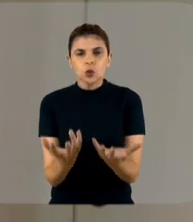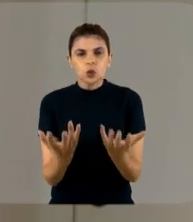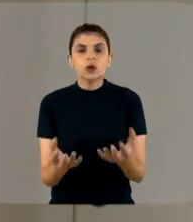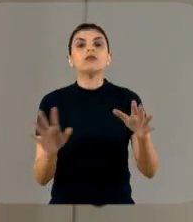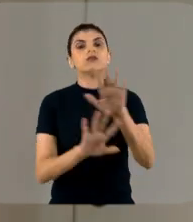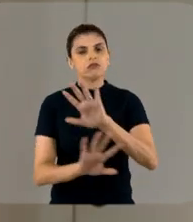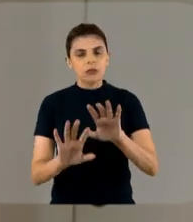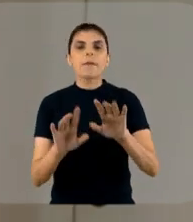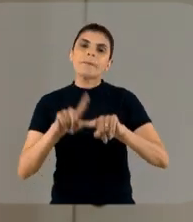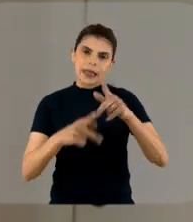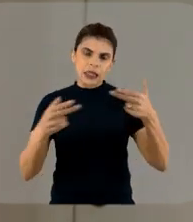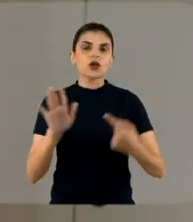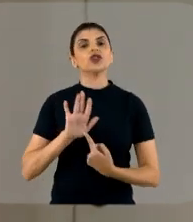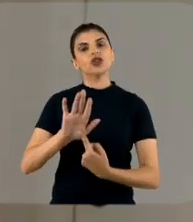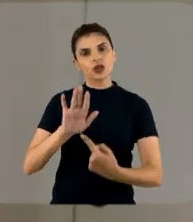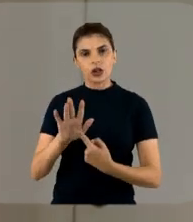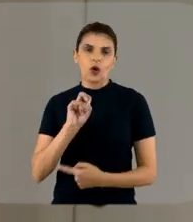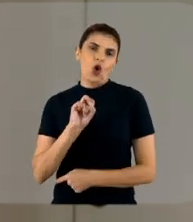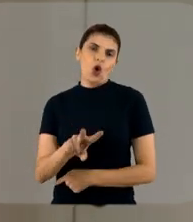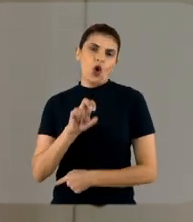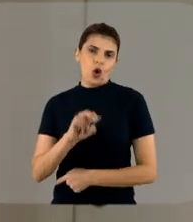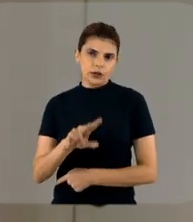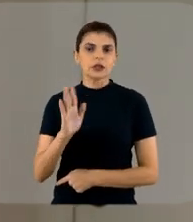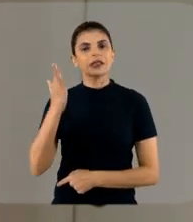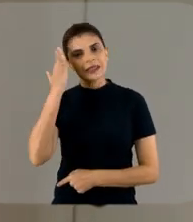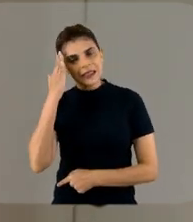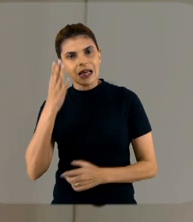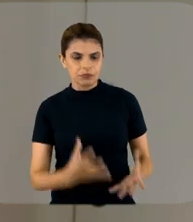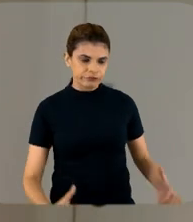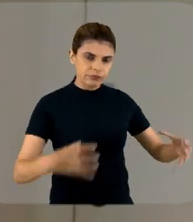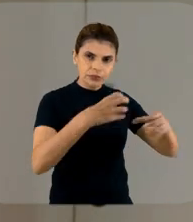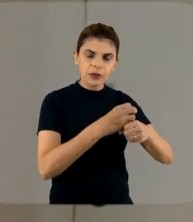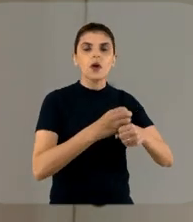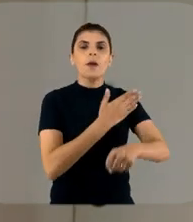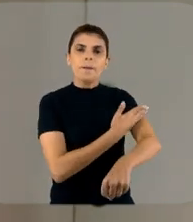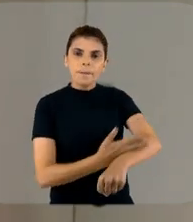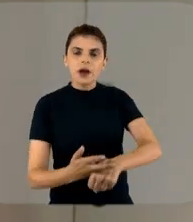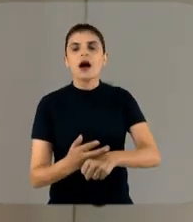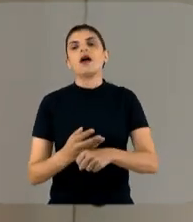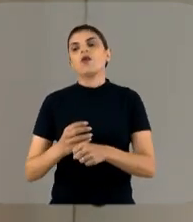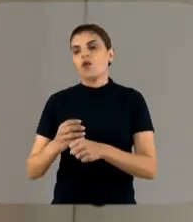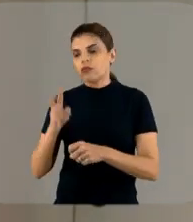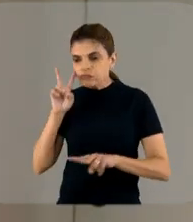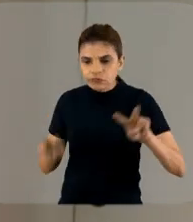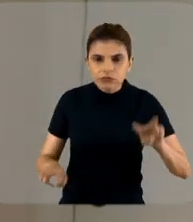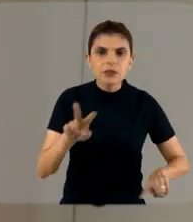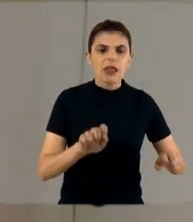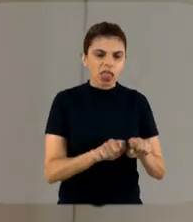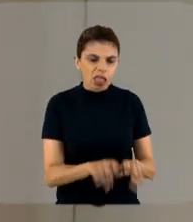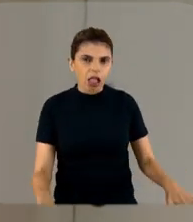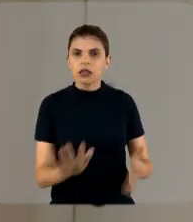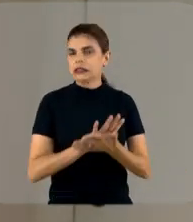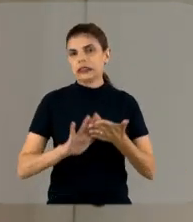comumente como os outros materiais indicados como contaminados, né? Saco branco, infectante, sem